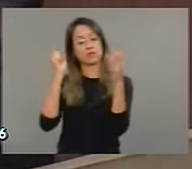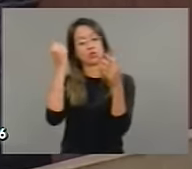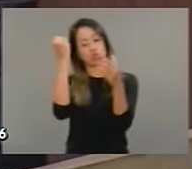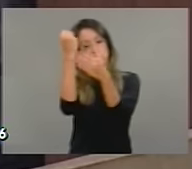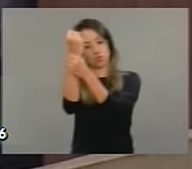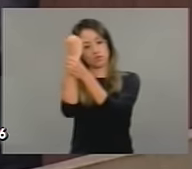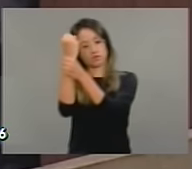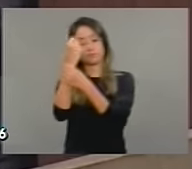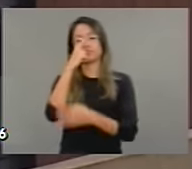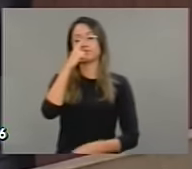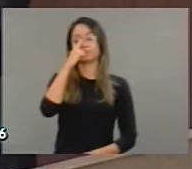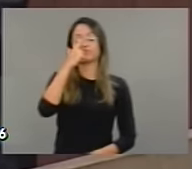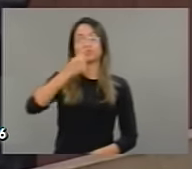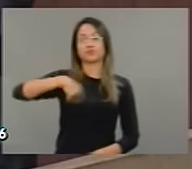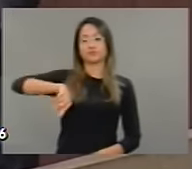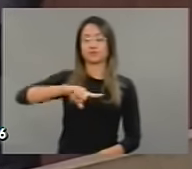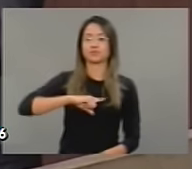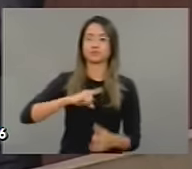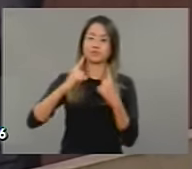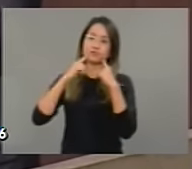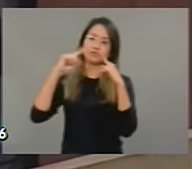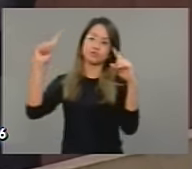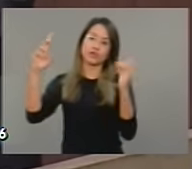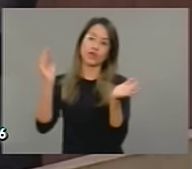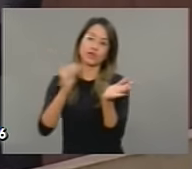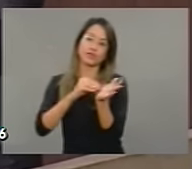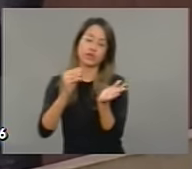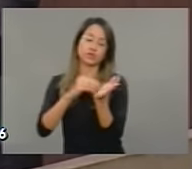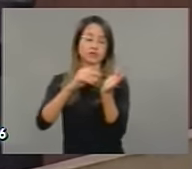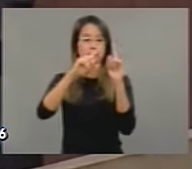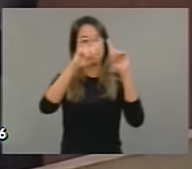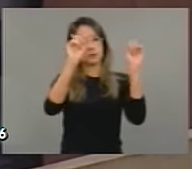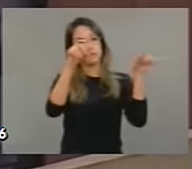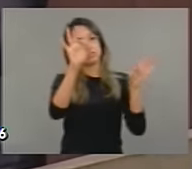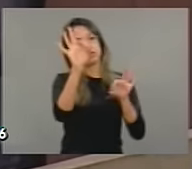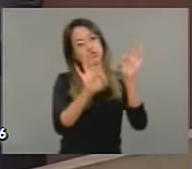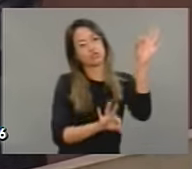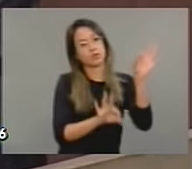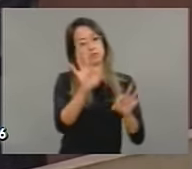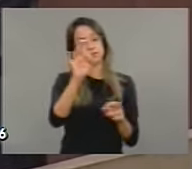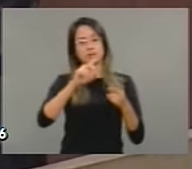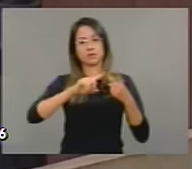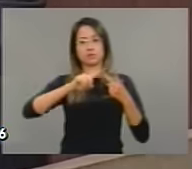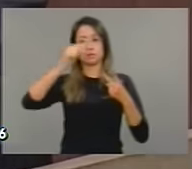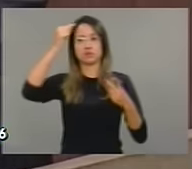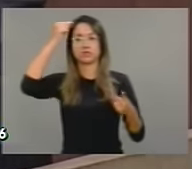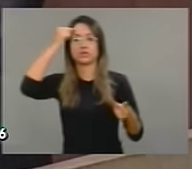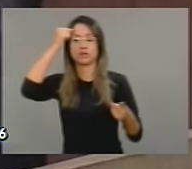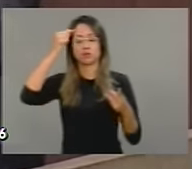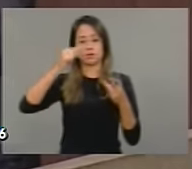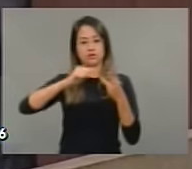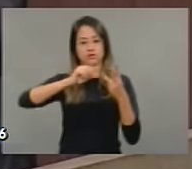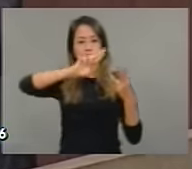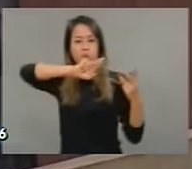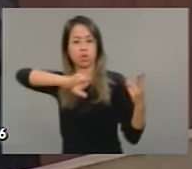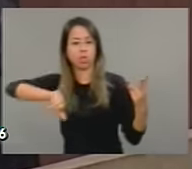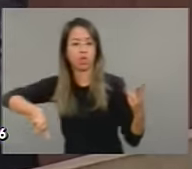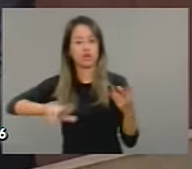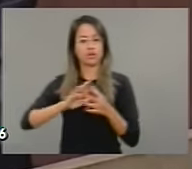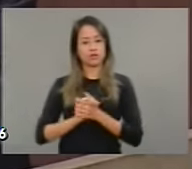reclamamos planejamento estratégico, inteligência, pensamento, formação de efetivo,